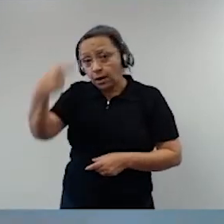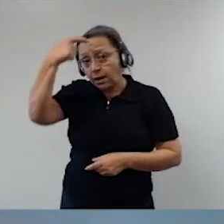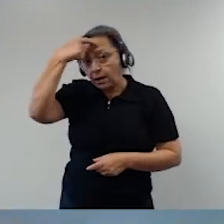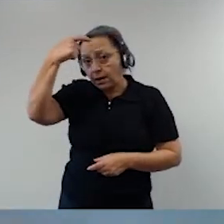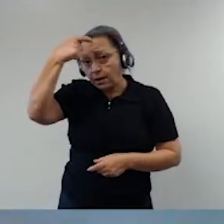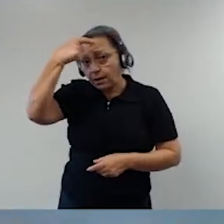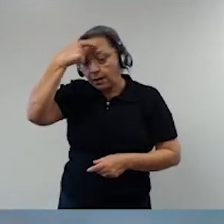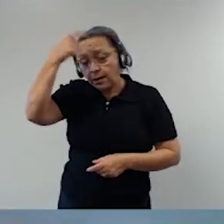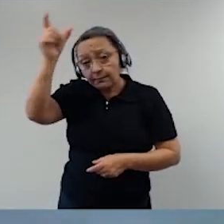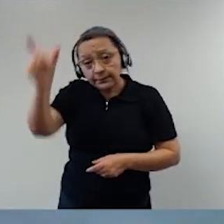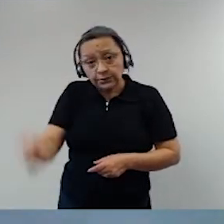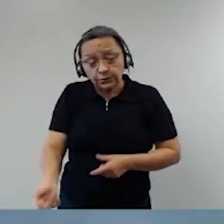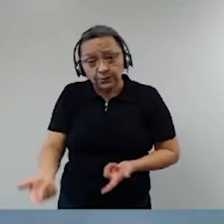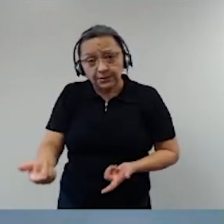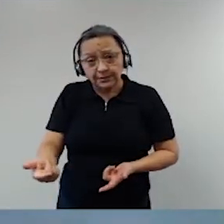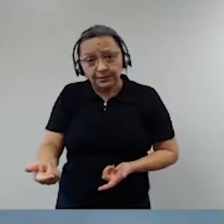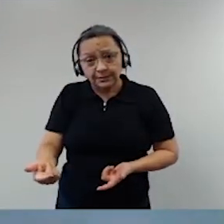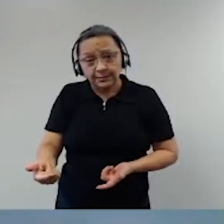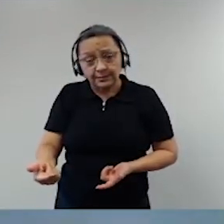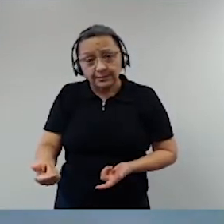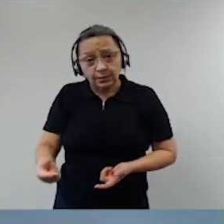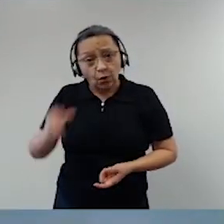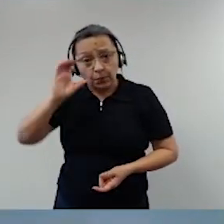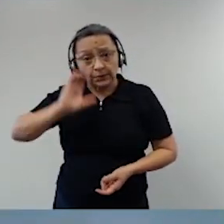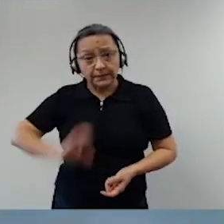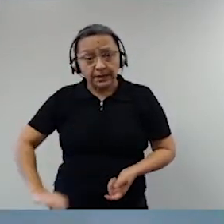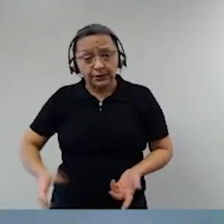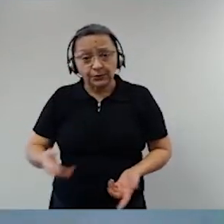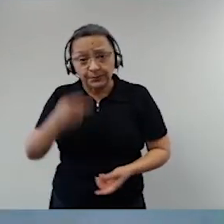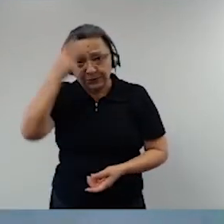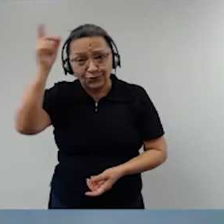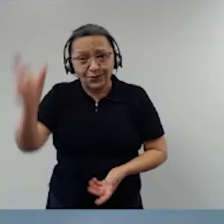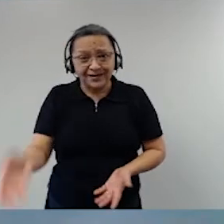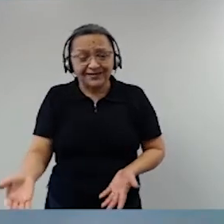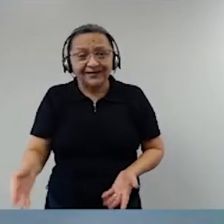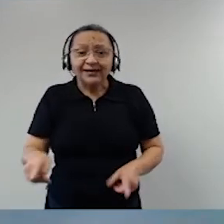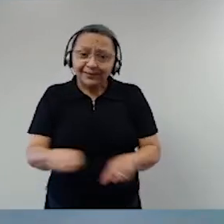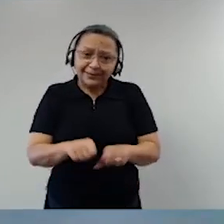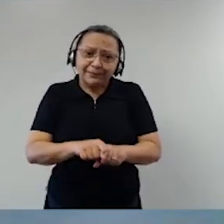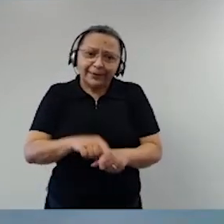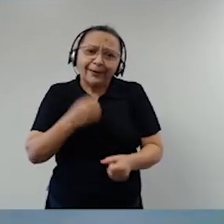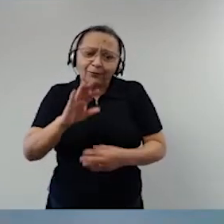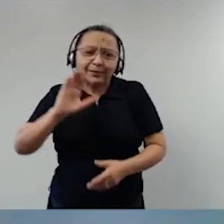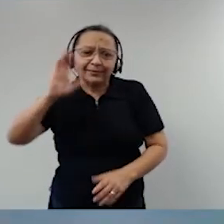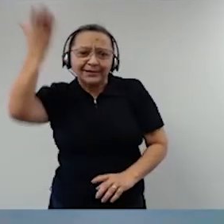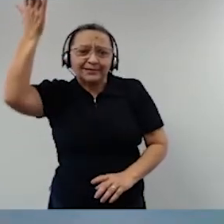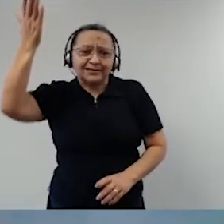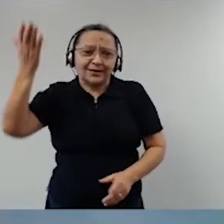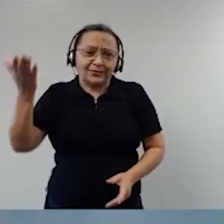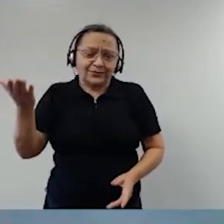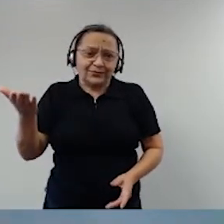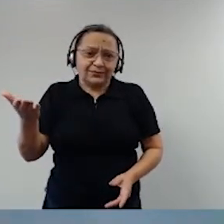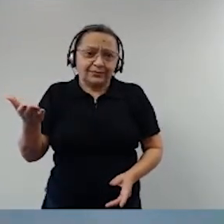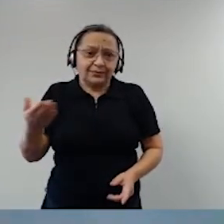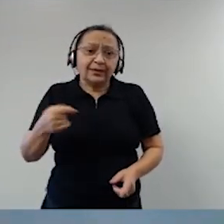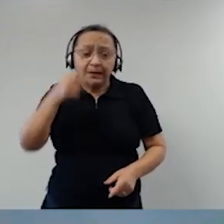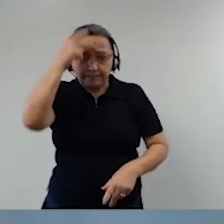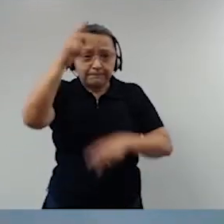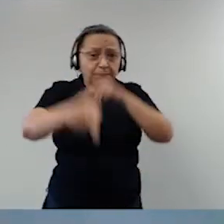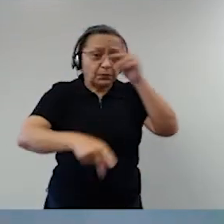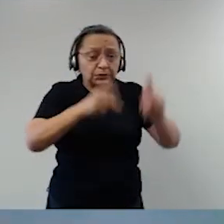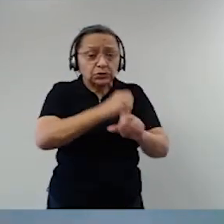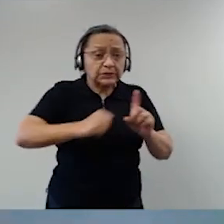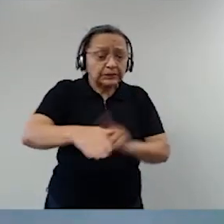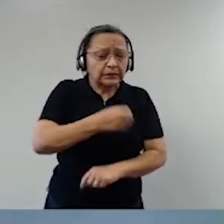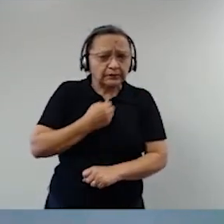da personalidade de coisas comportamentais, etc. E decisões também que a população não critica, não aceita e por aí vai.